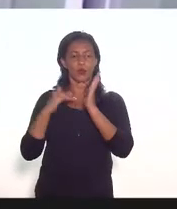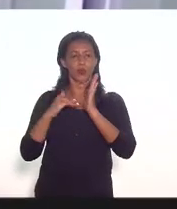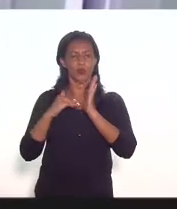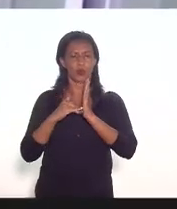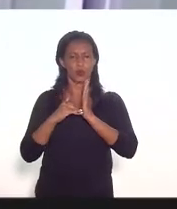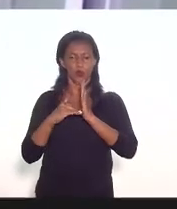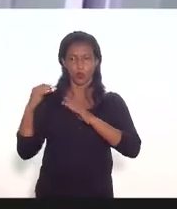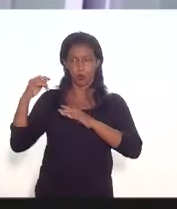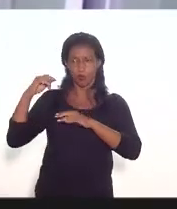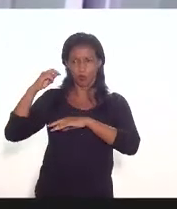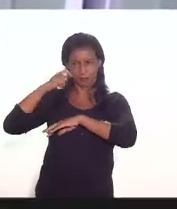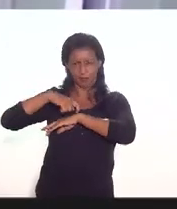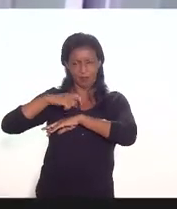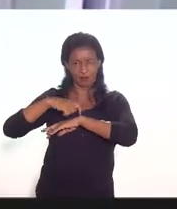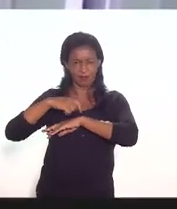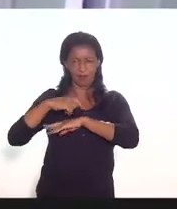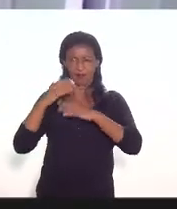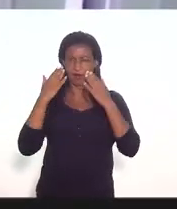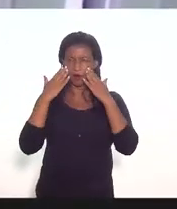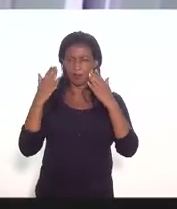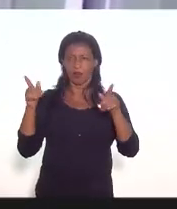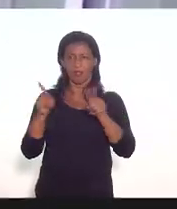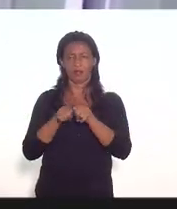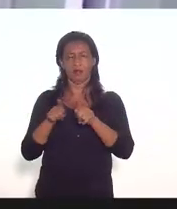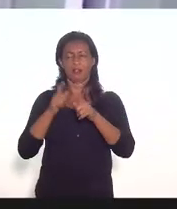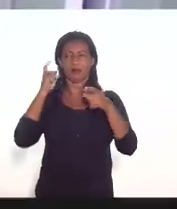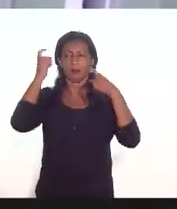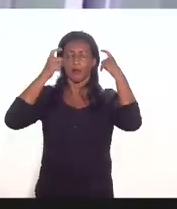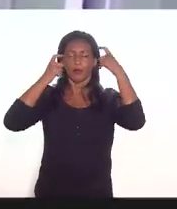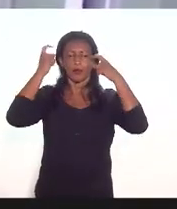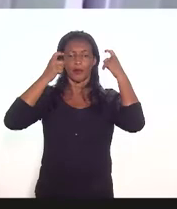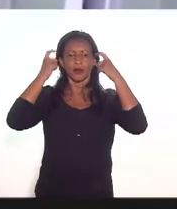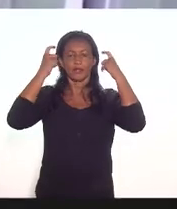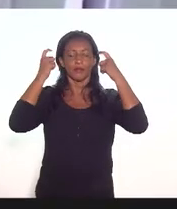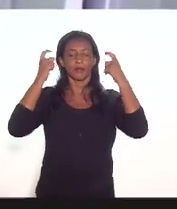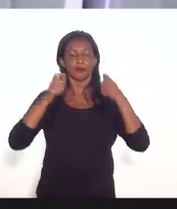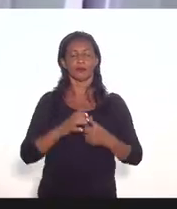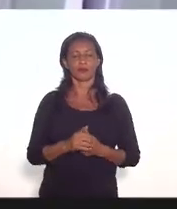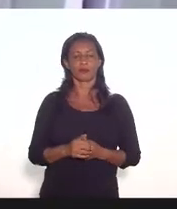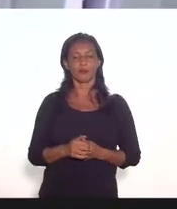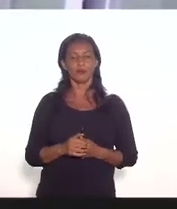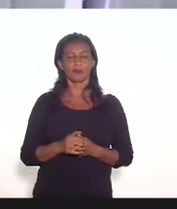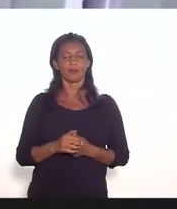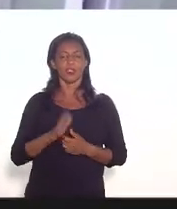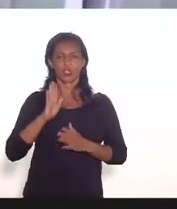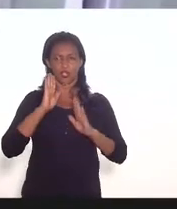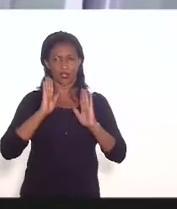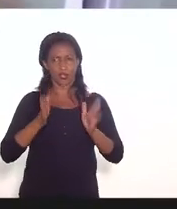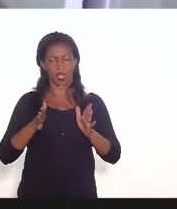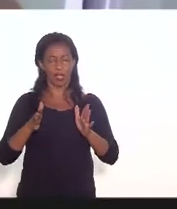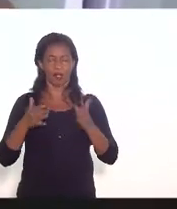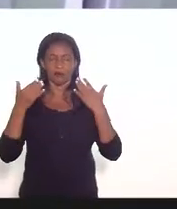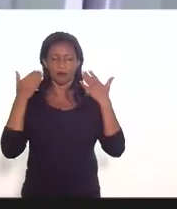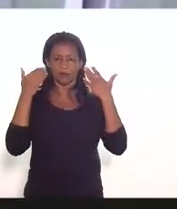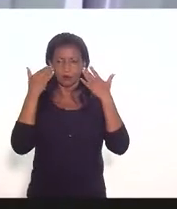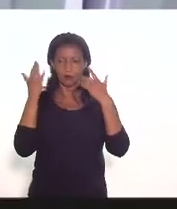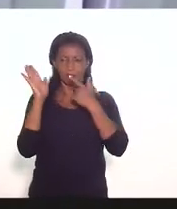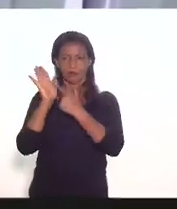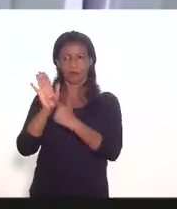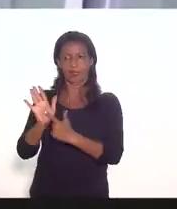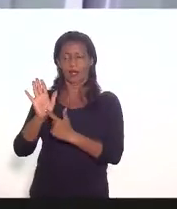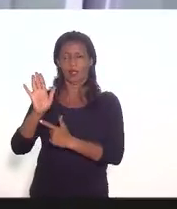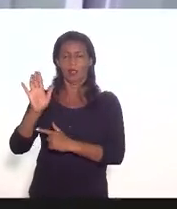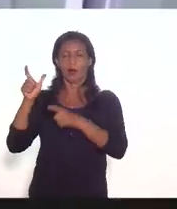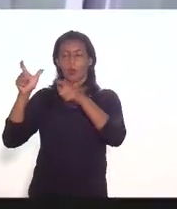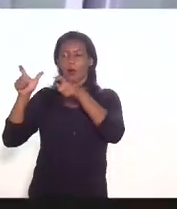eu acho eu quero eu quero manifestar também uma preocupação uma preocupação que já foi declinada aqui em relação ao Galeão